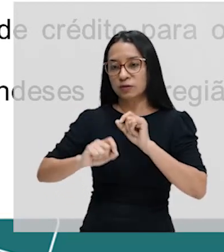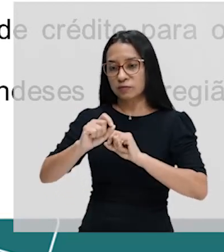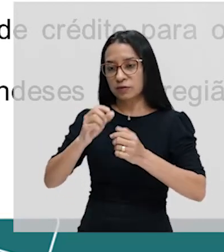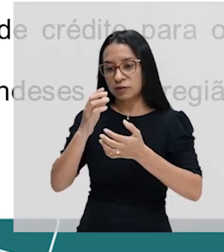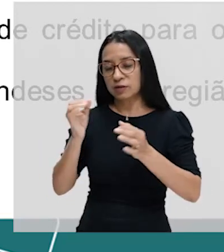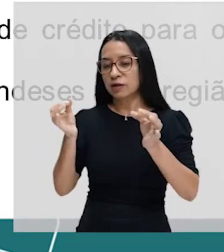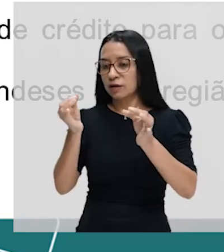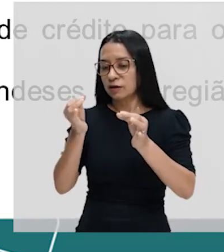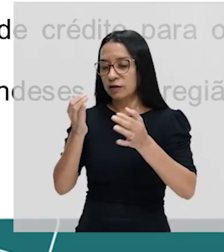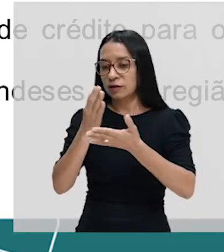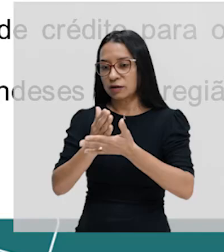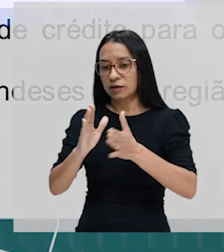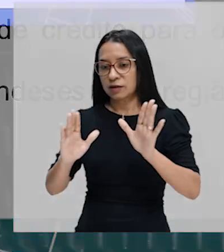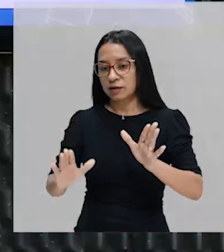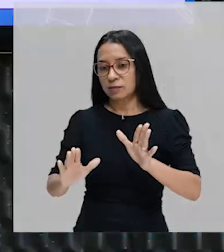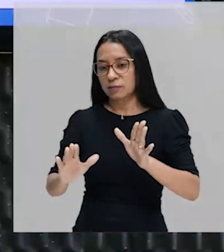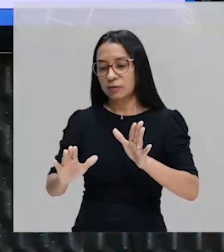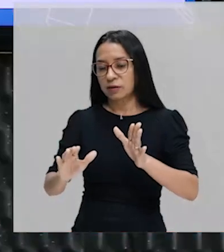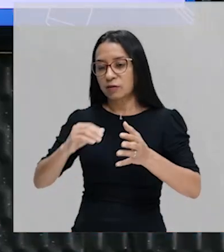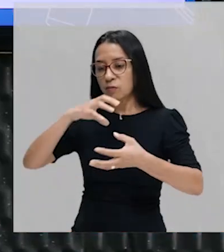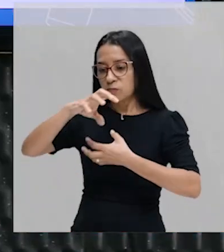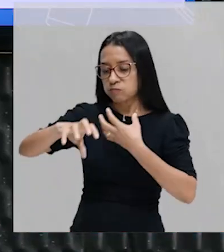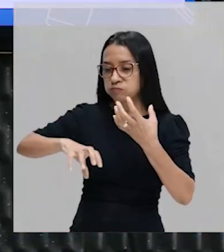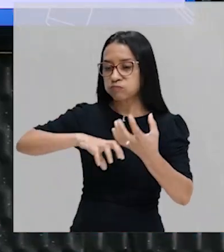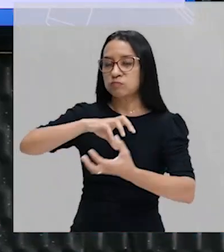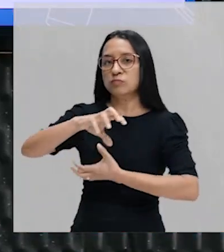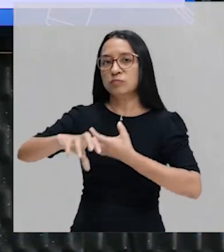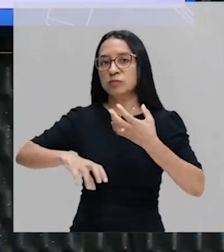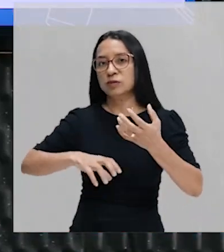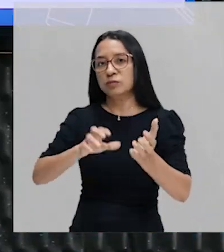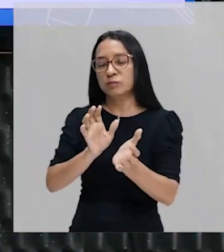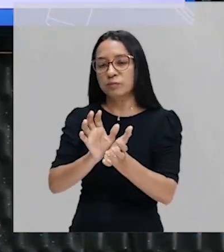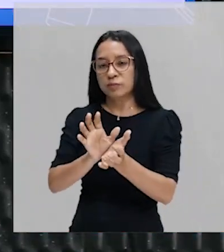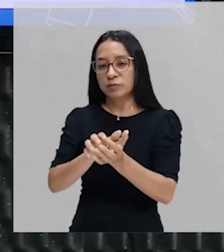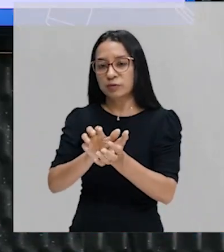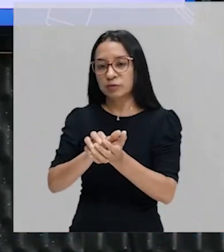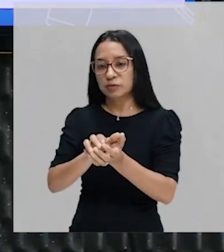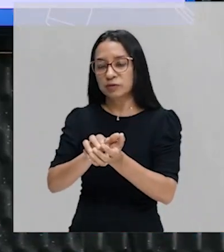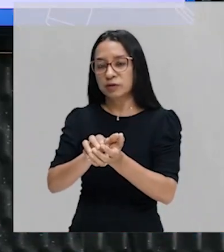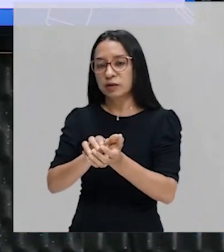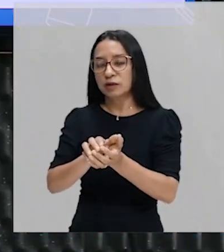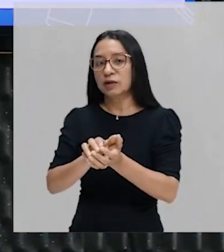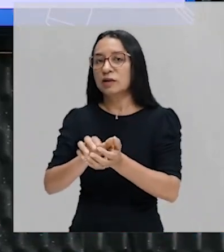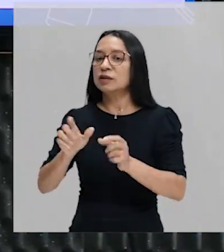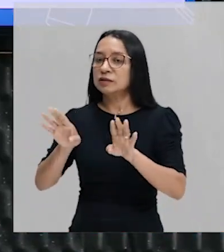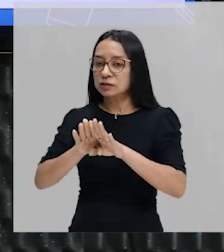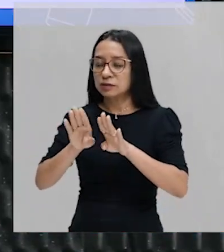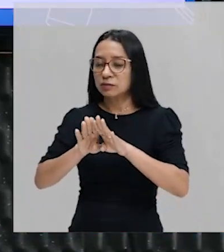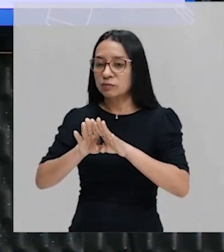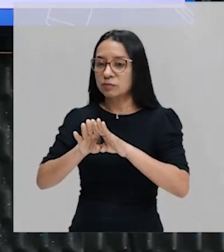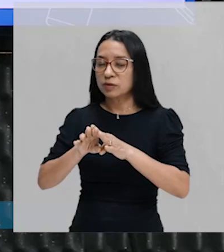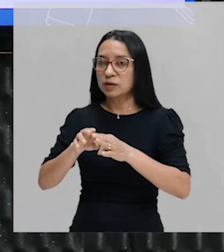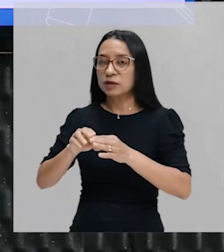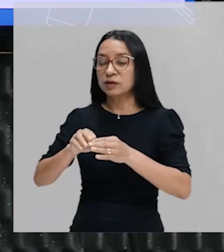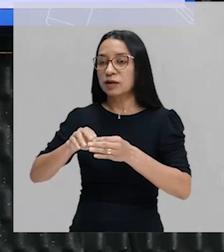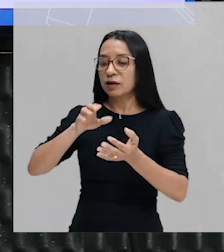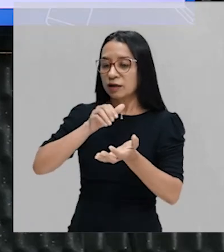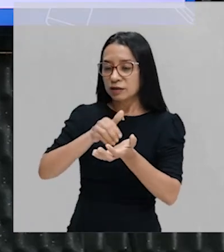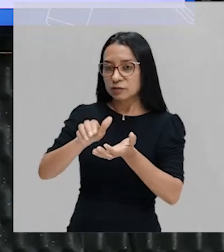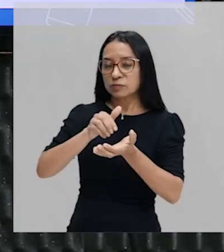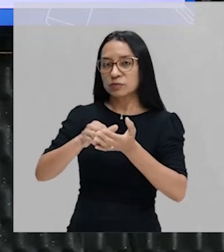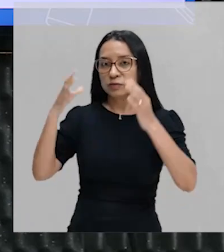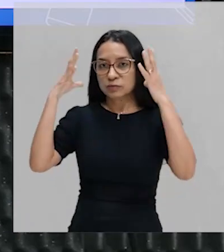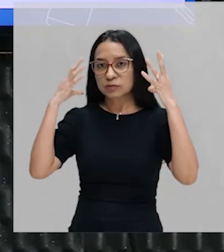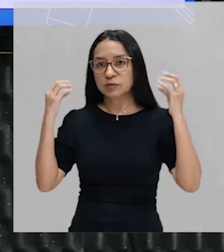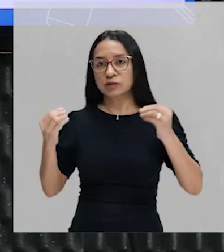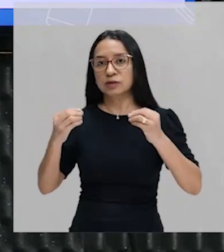acabar provocando a insurreição pernambucana, a que vai levar à expulsão dos holandeses do Brasil, desorganizando a nossa economia